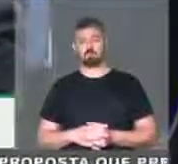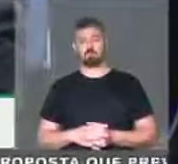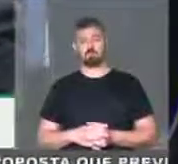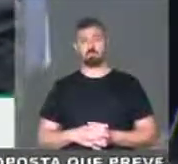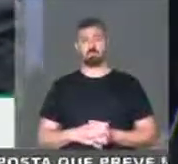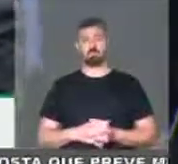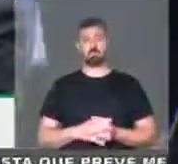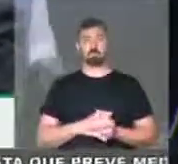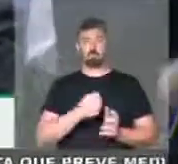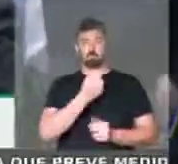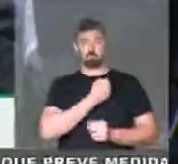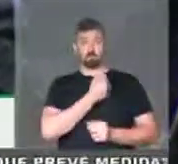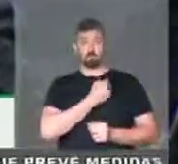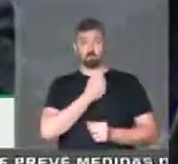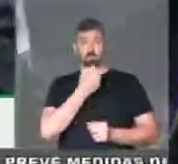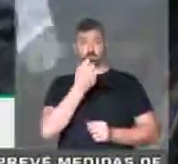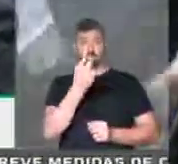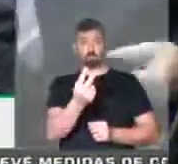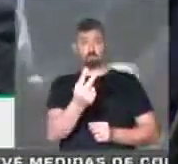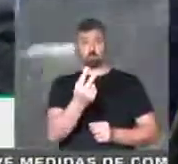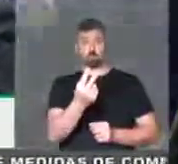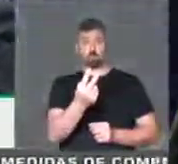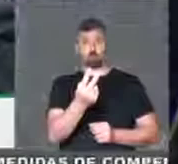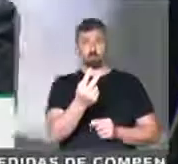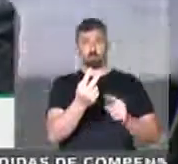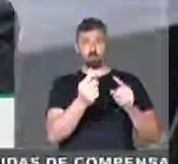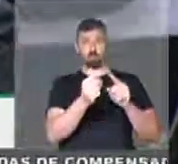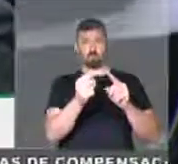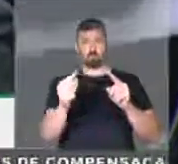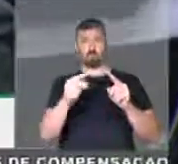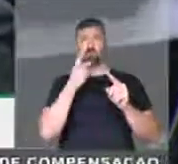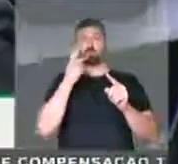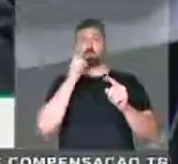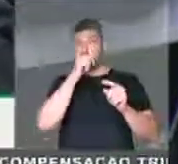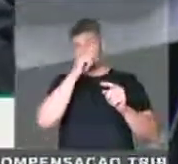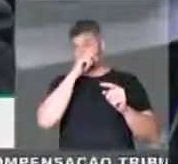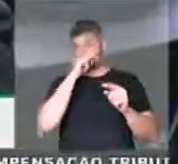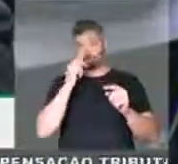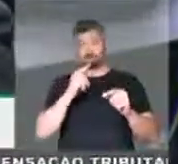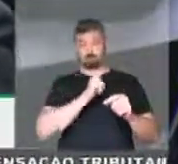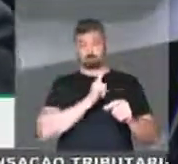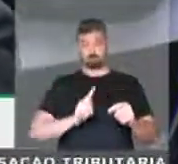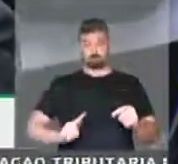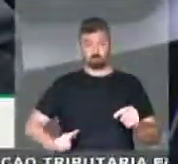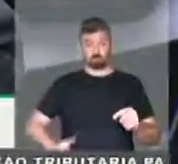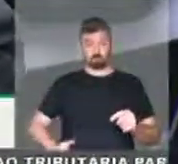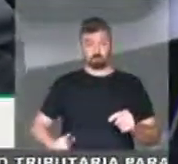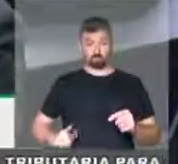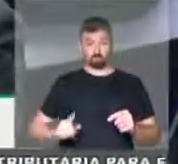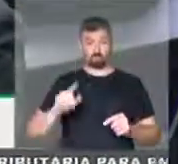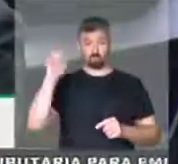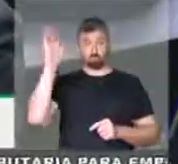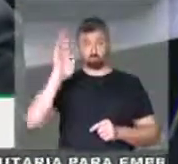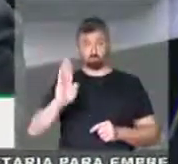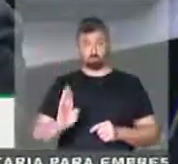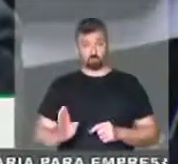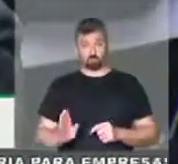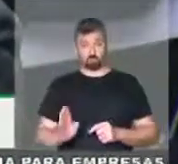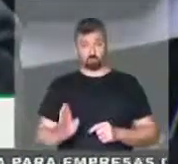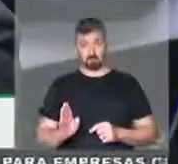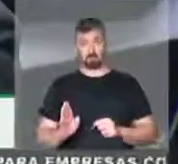item 2 diz assim, o governo da República Federativa do Brasil